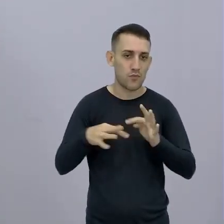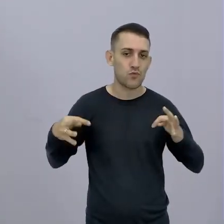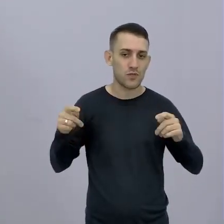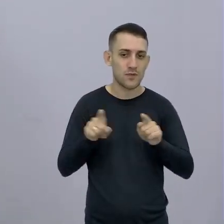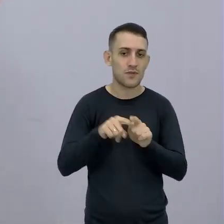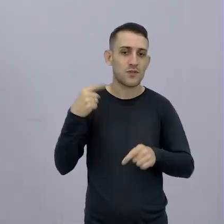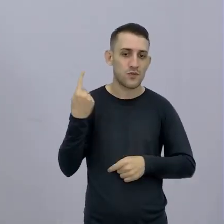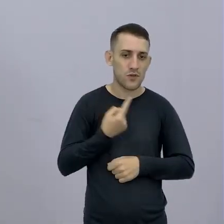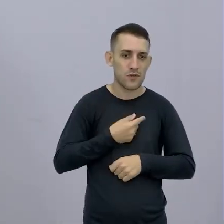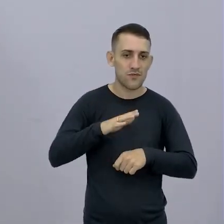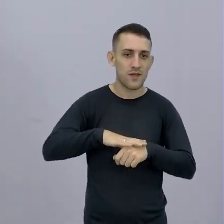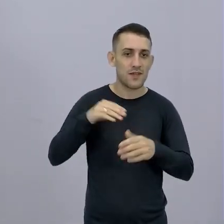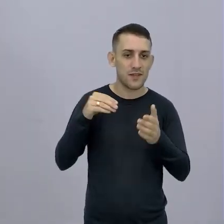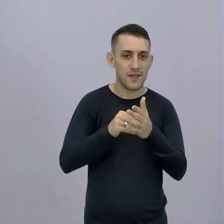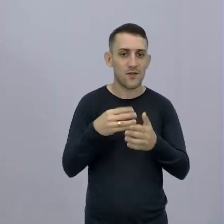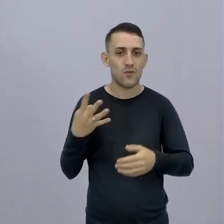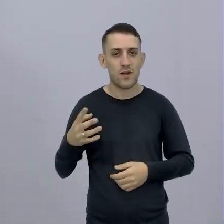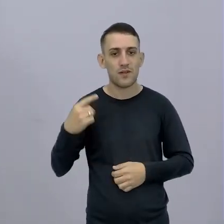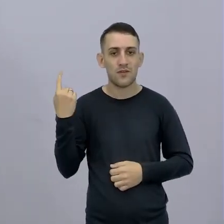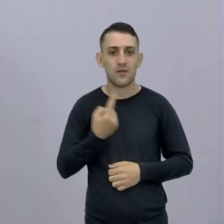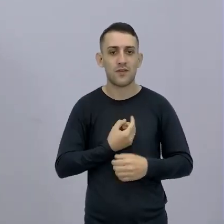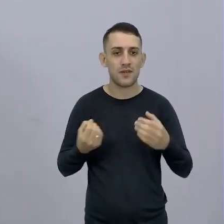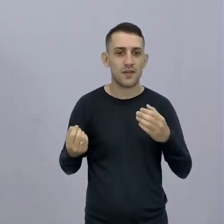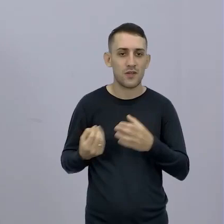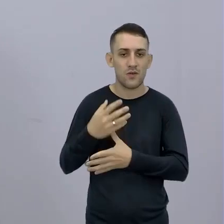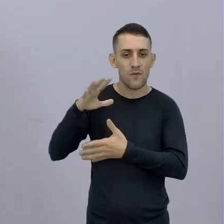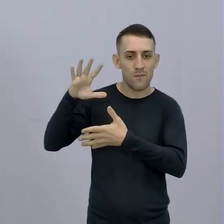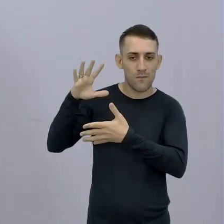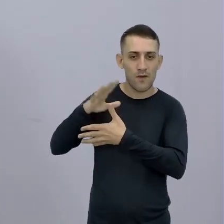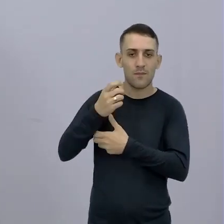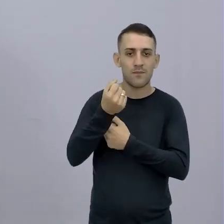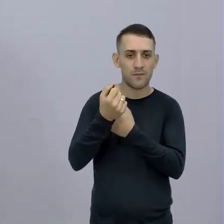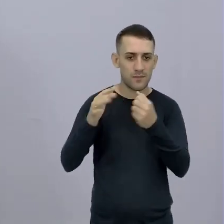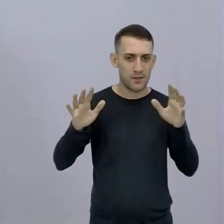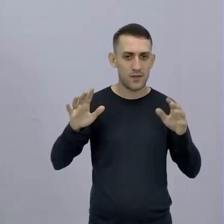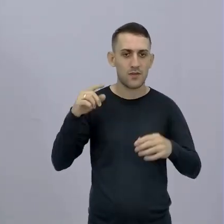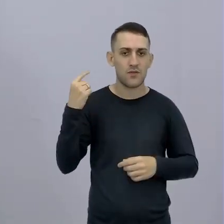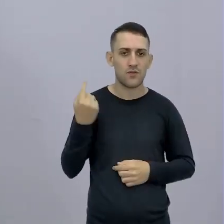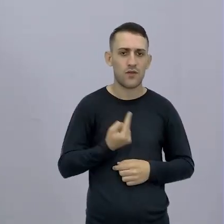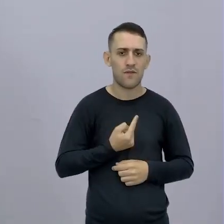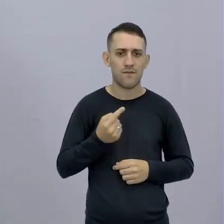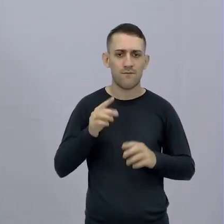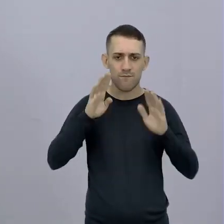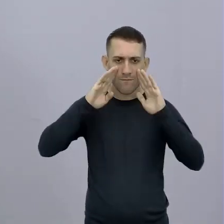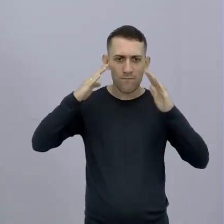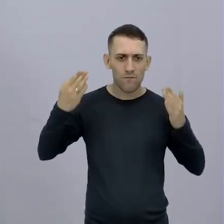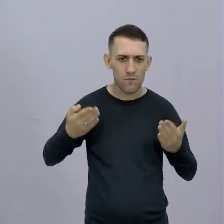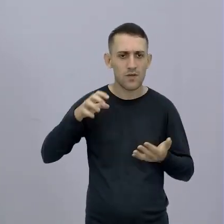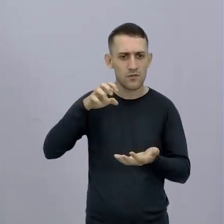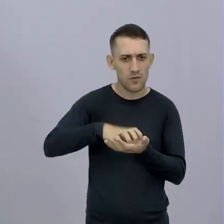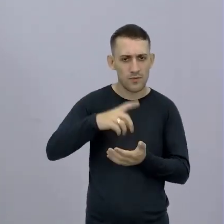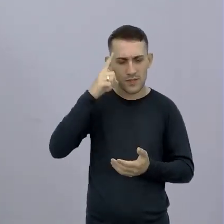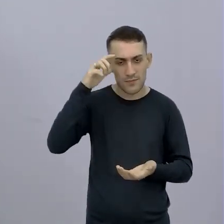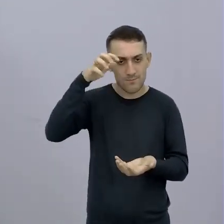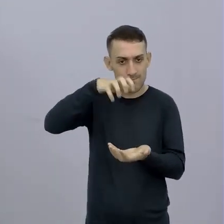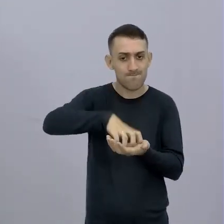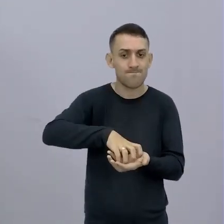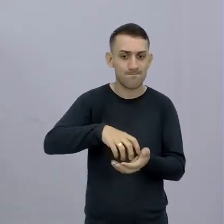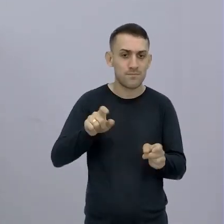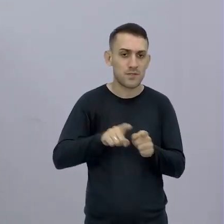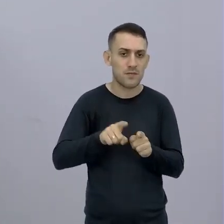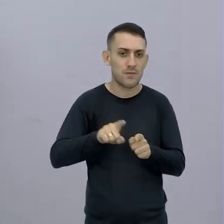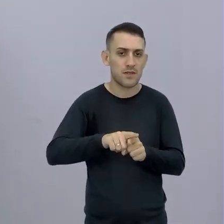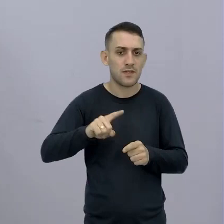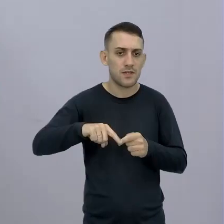Então a gente fez só até quatro E aí a gente criou um mapa mental Lembrando, ideia central Vai ser o nome da nossa unidade curricular Está lá no meio E aí